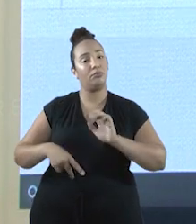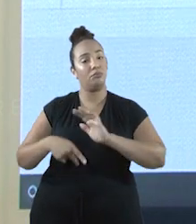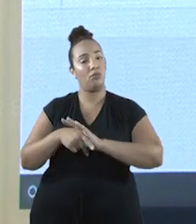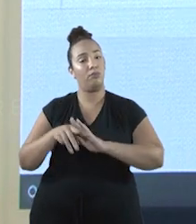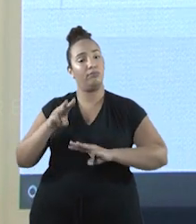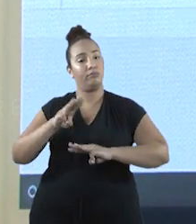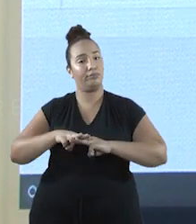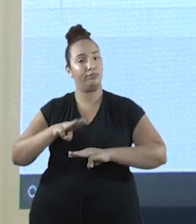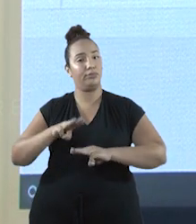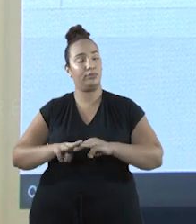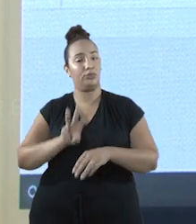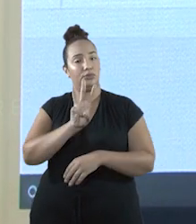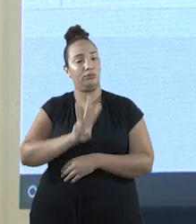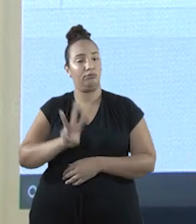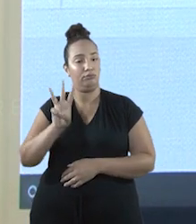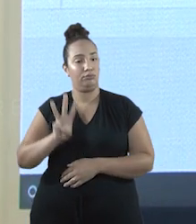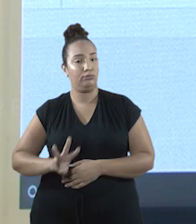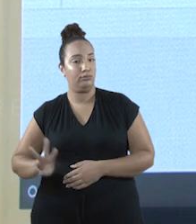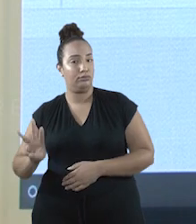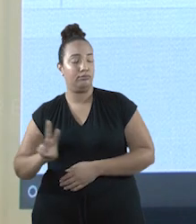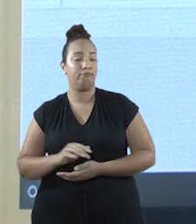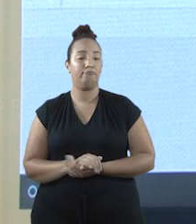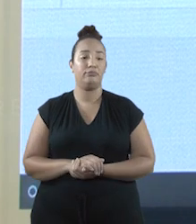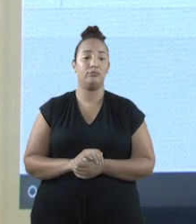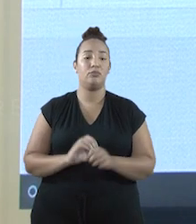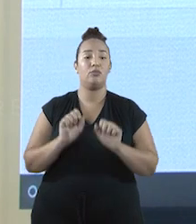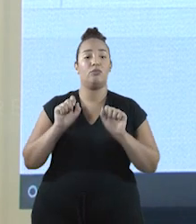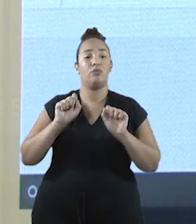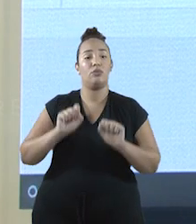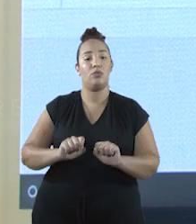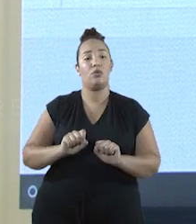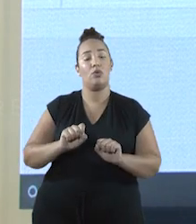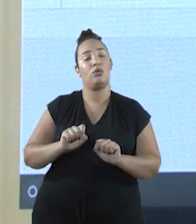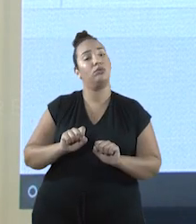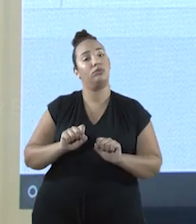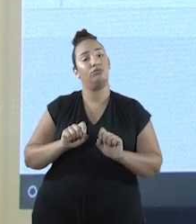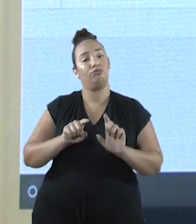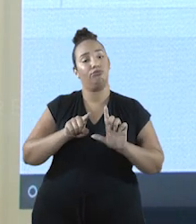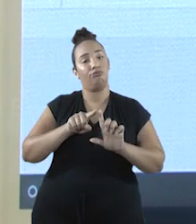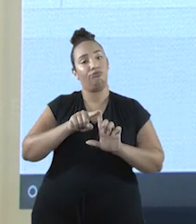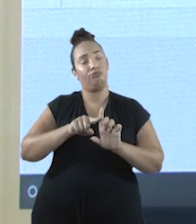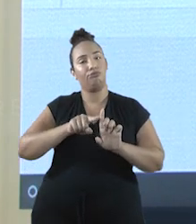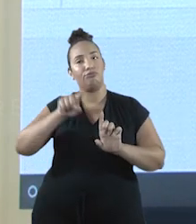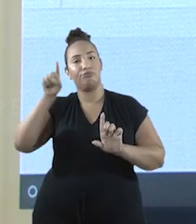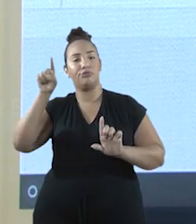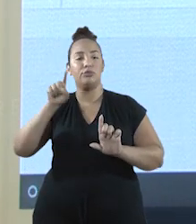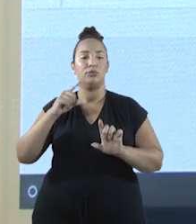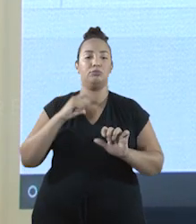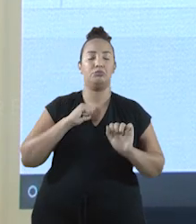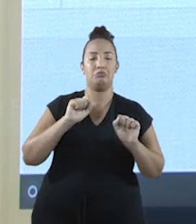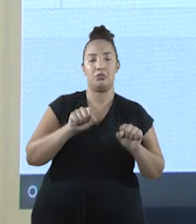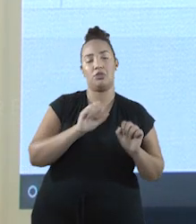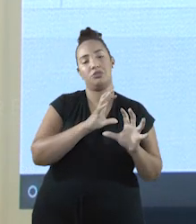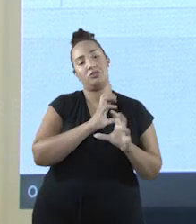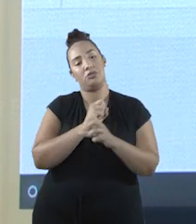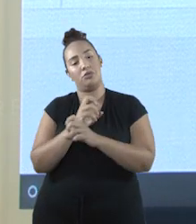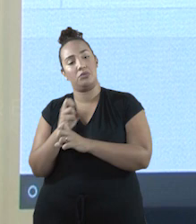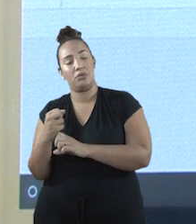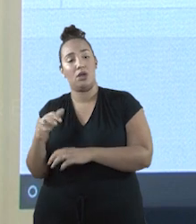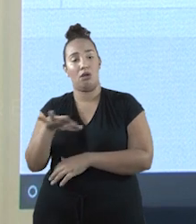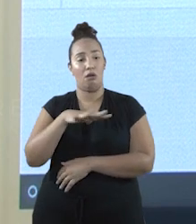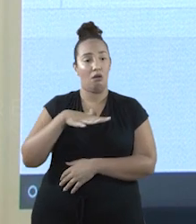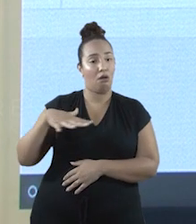GeoGebra. Nela, podemos colocar funções e calcular diversas coisas, inclusive áreas.